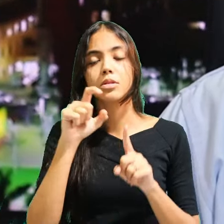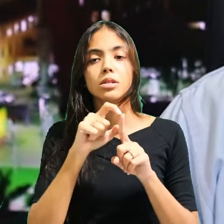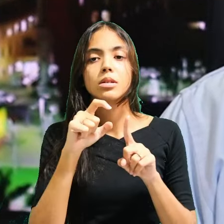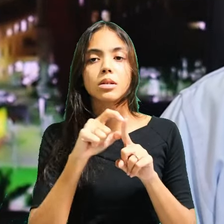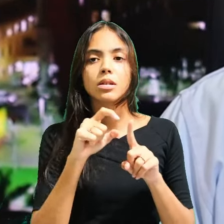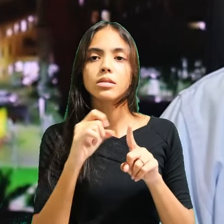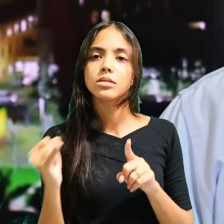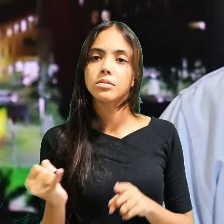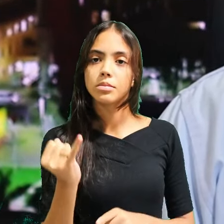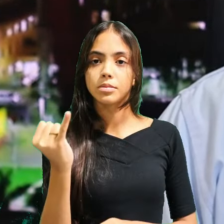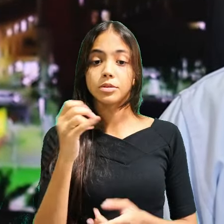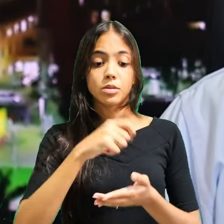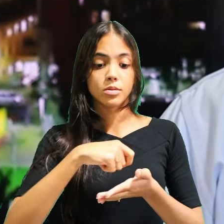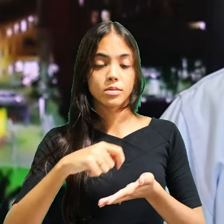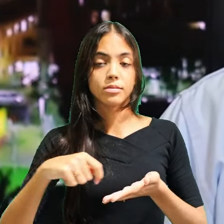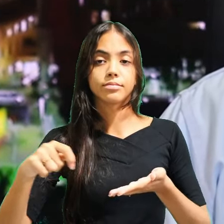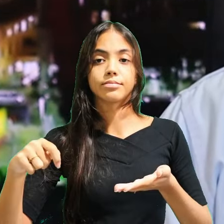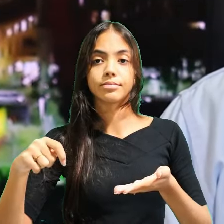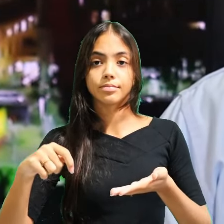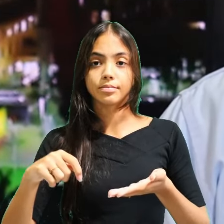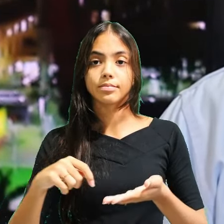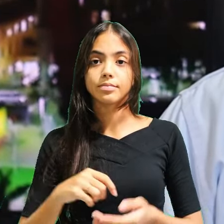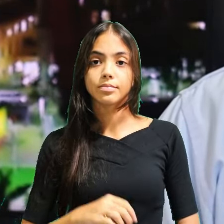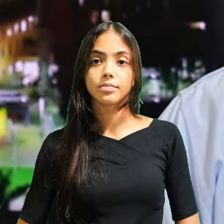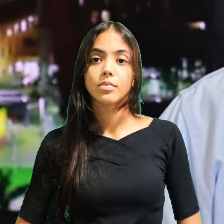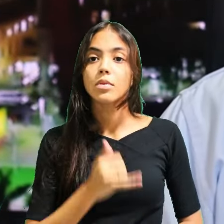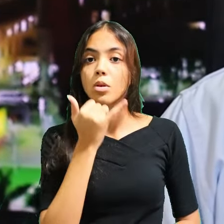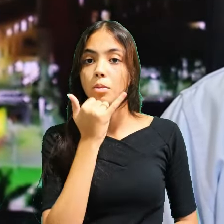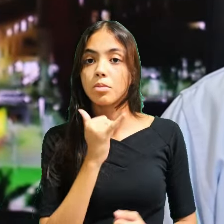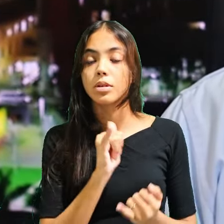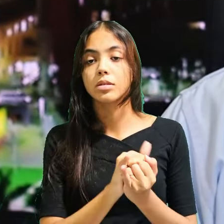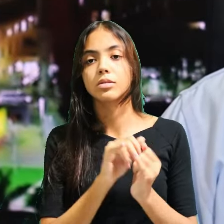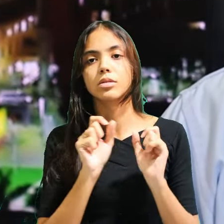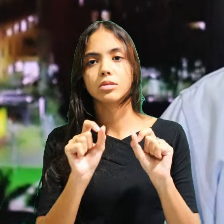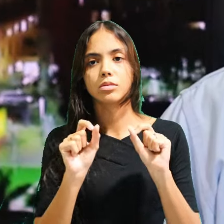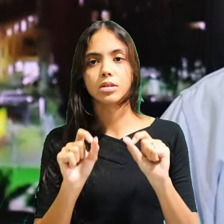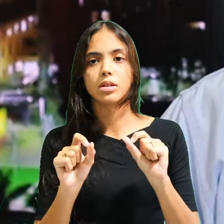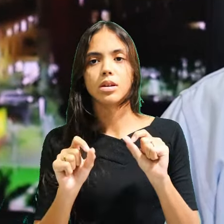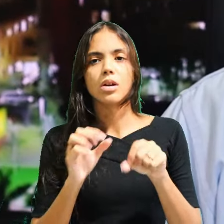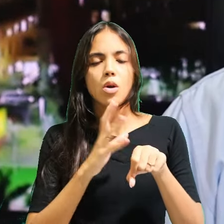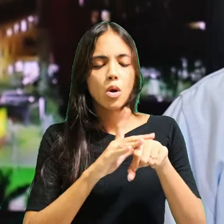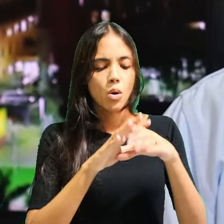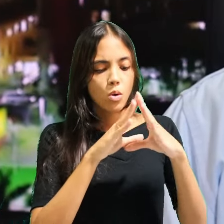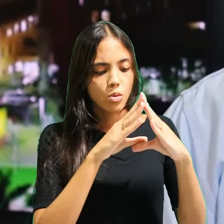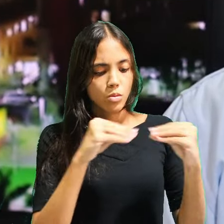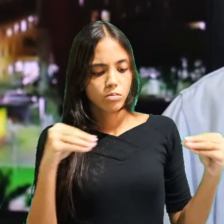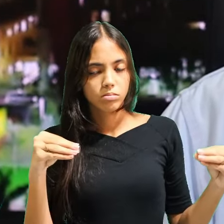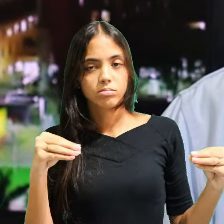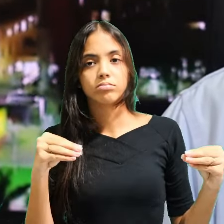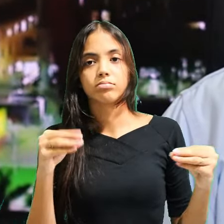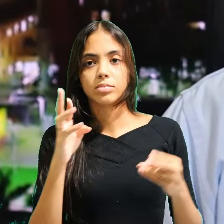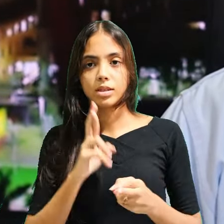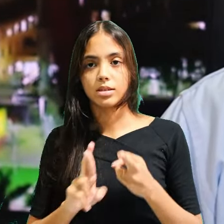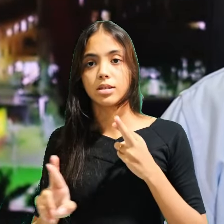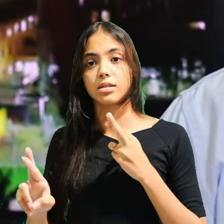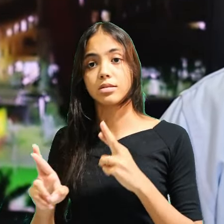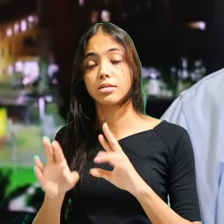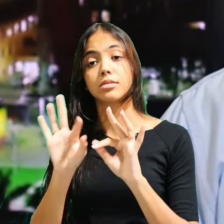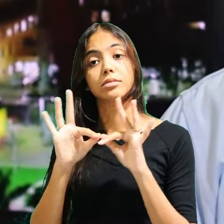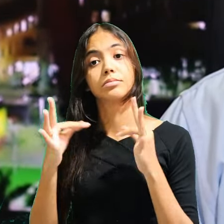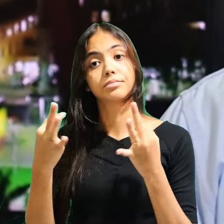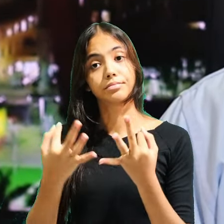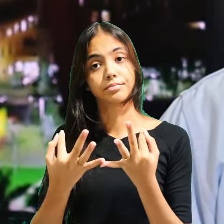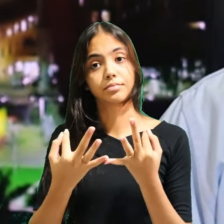e as trazemos para a nossa vida, o perdão será um bálsamo curativo nas relações